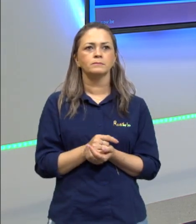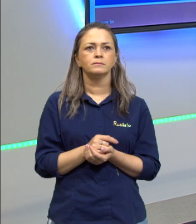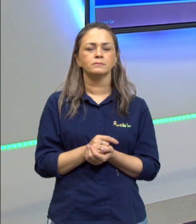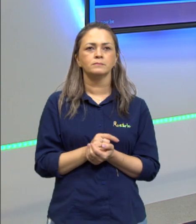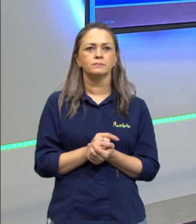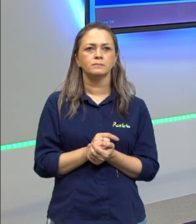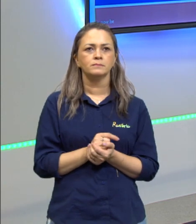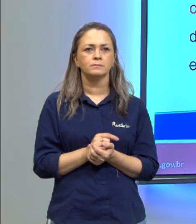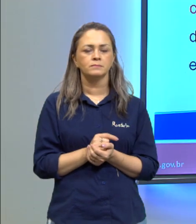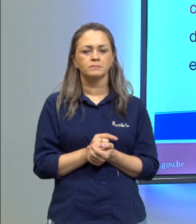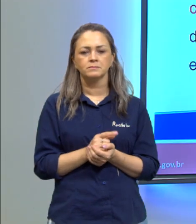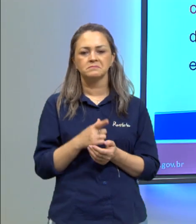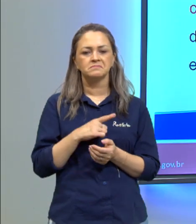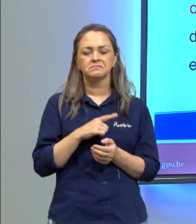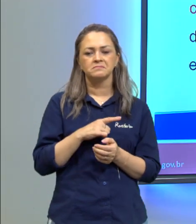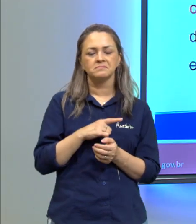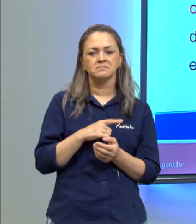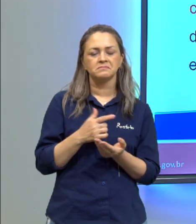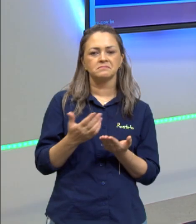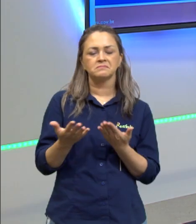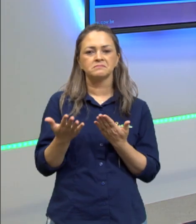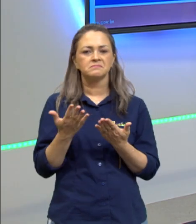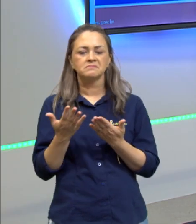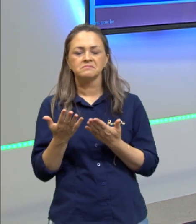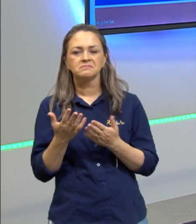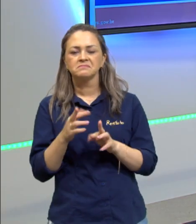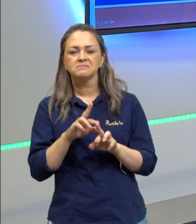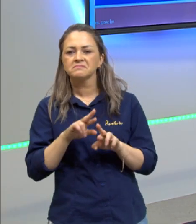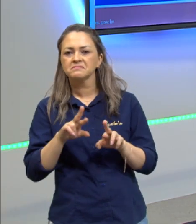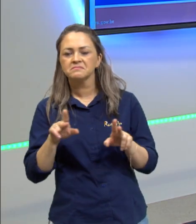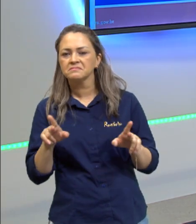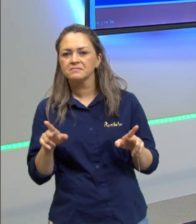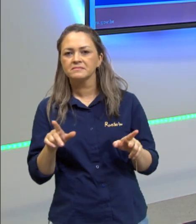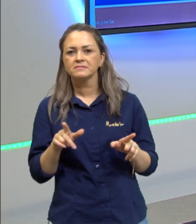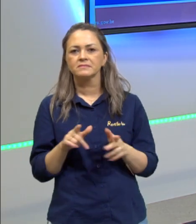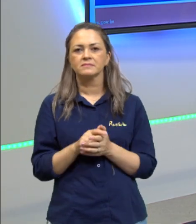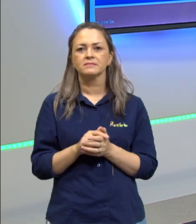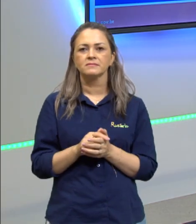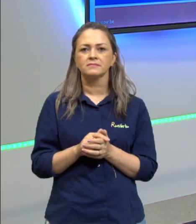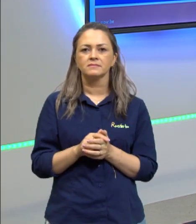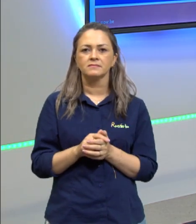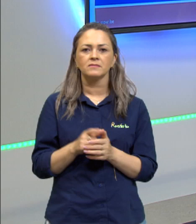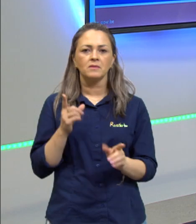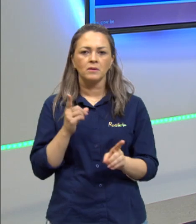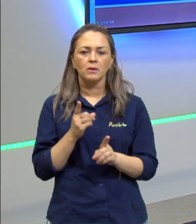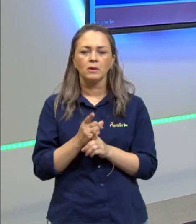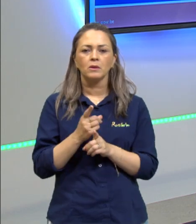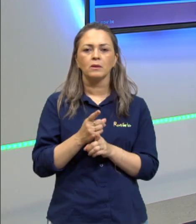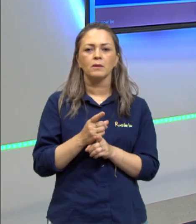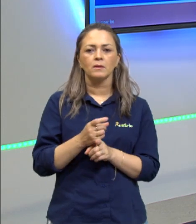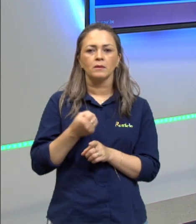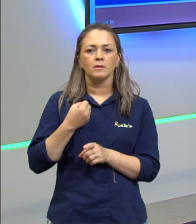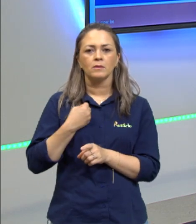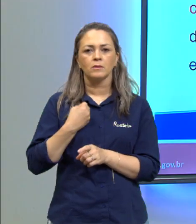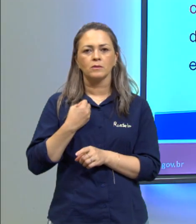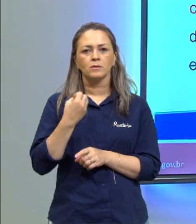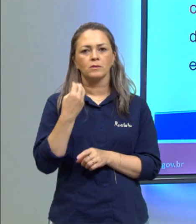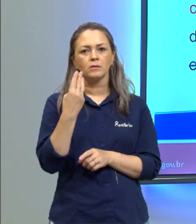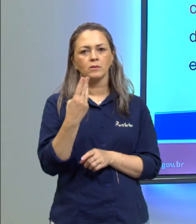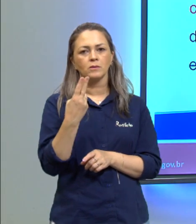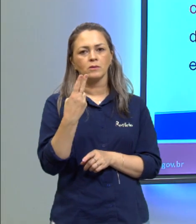nos atrapalham, né? No sentido de reconhecer esse número decimal como sendo os 32